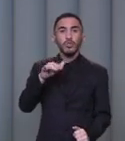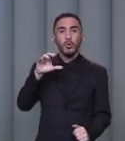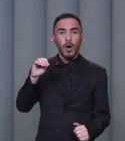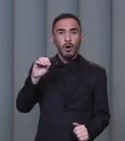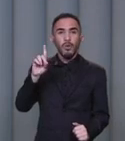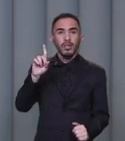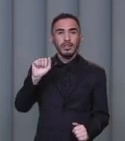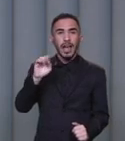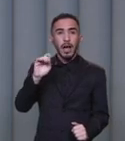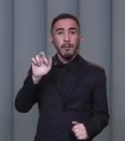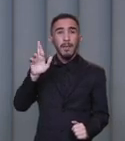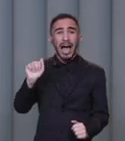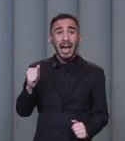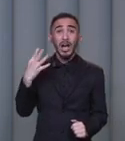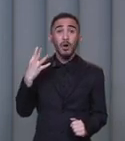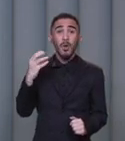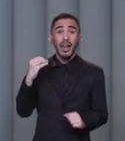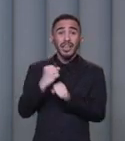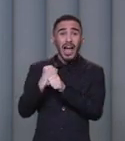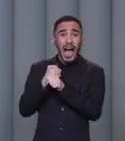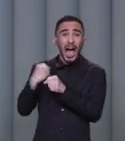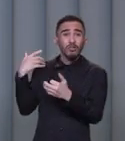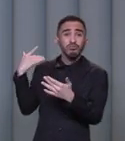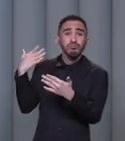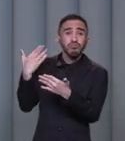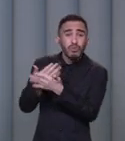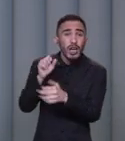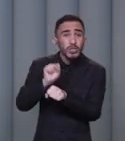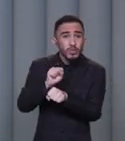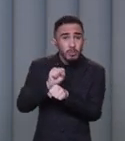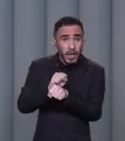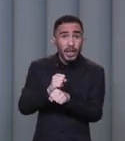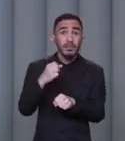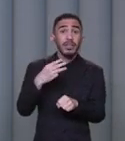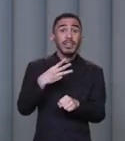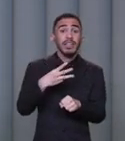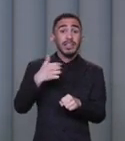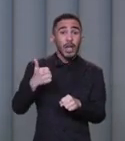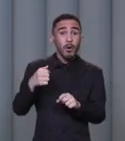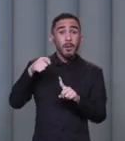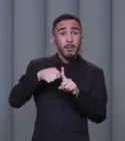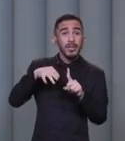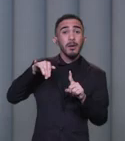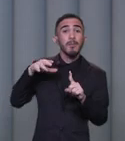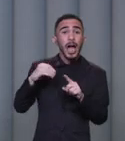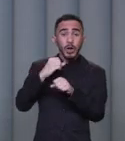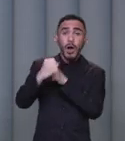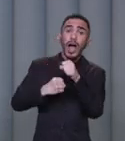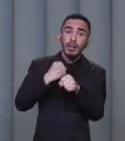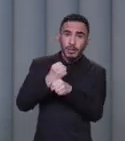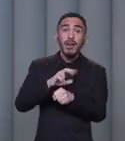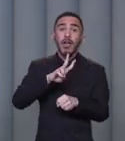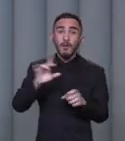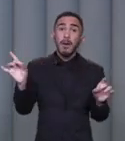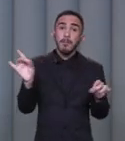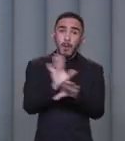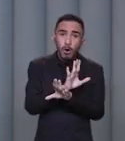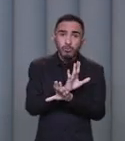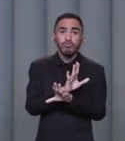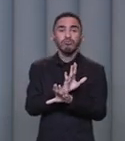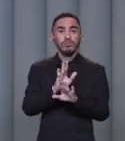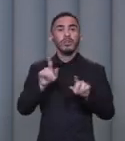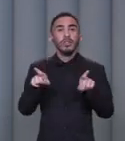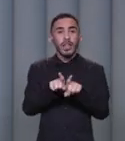40 anos e ela vai ser entregue dia 31 de maio do ano que vem. Você, de Porto Real, já está vendo a obra da